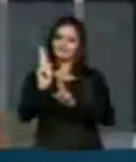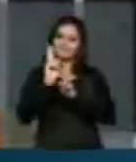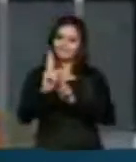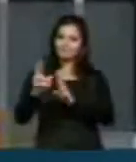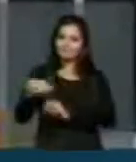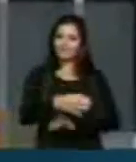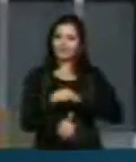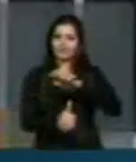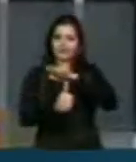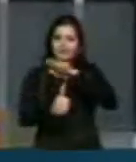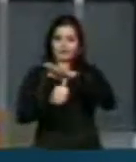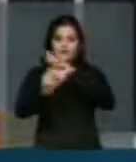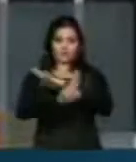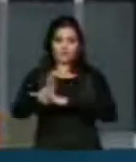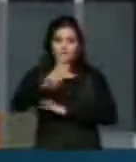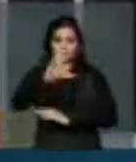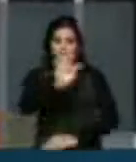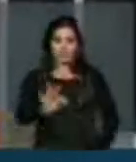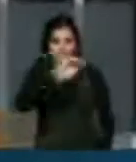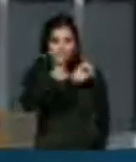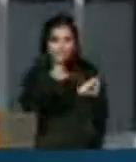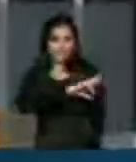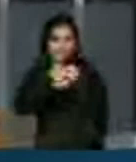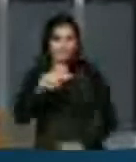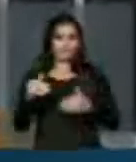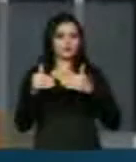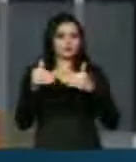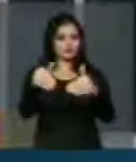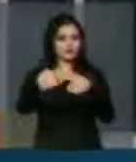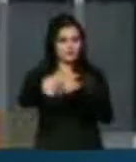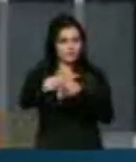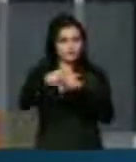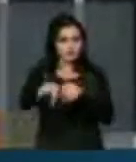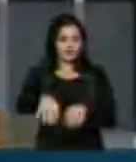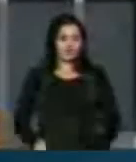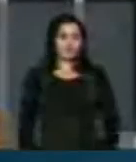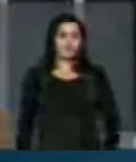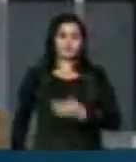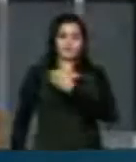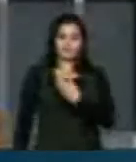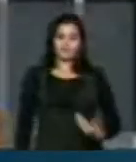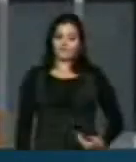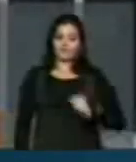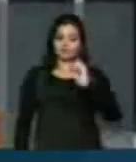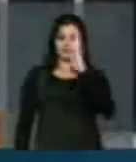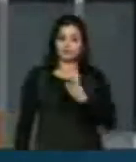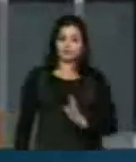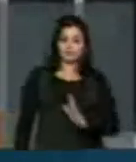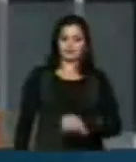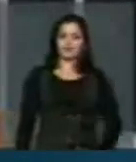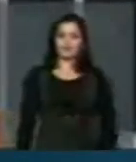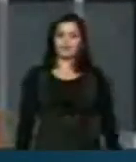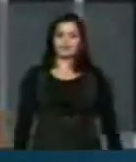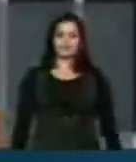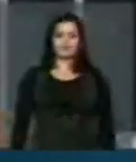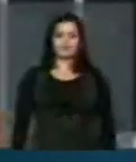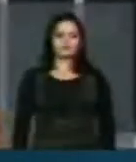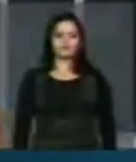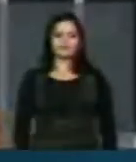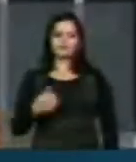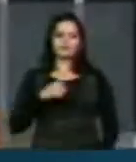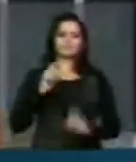Universidade Federal do Rio de Janeiro, que o Ministério da Educação, que o governo brasileiro não permita qualquer